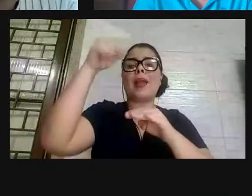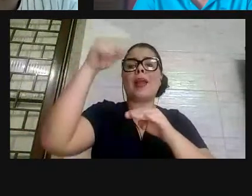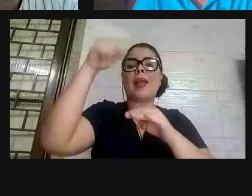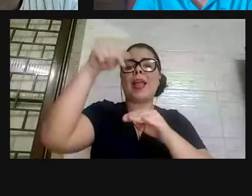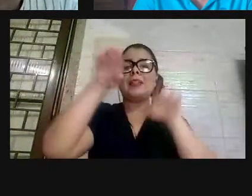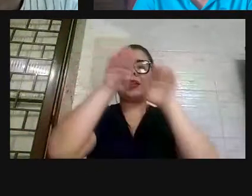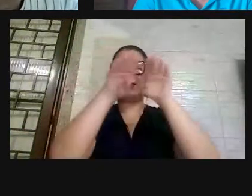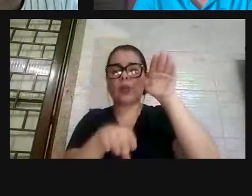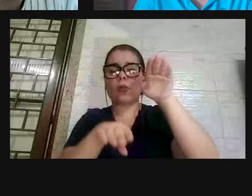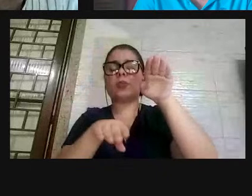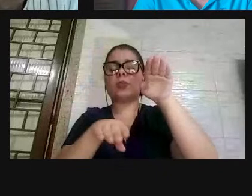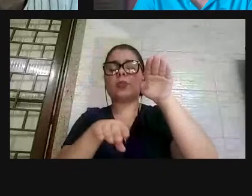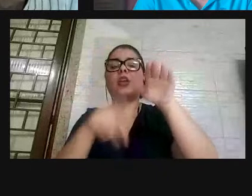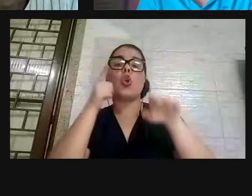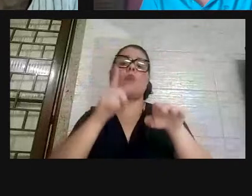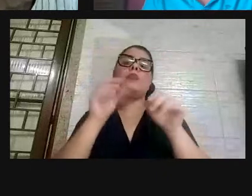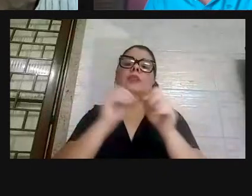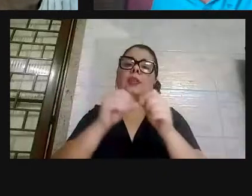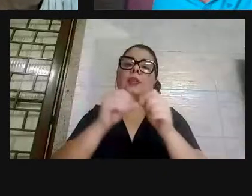públicas.